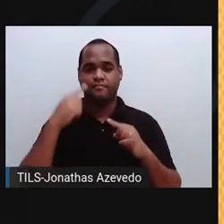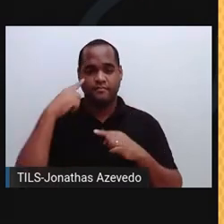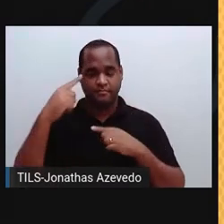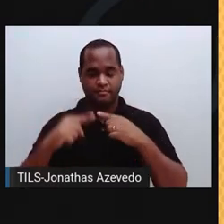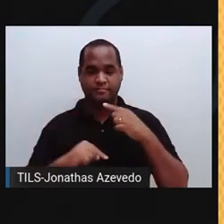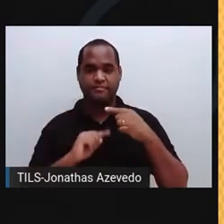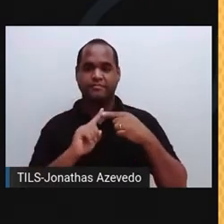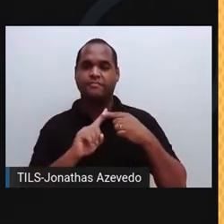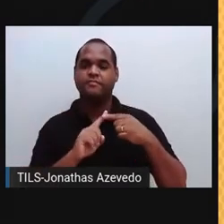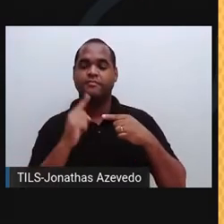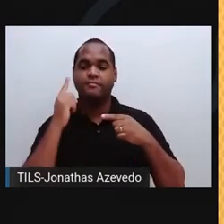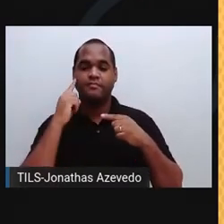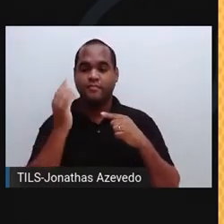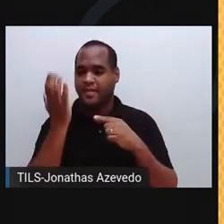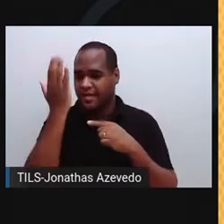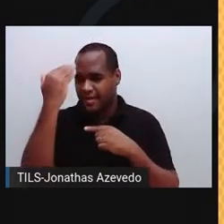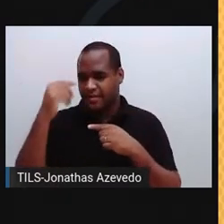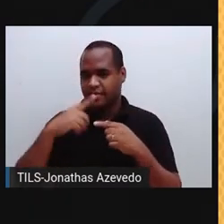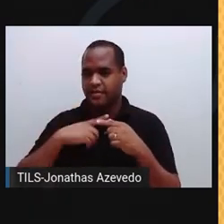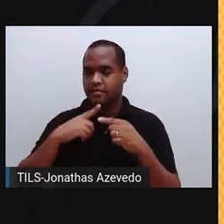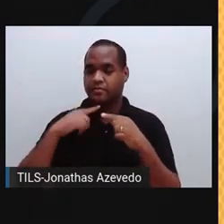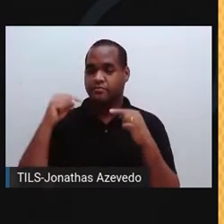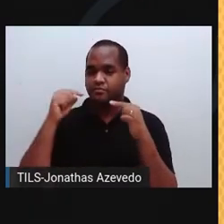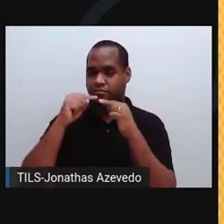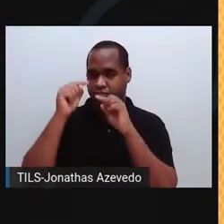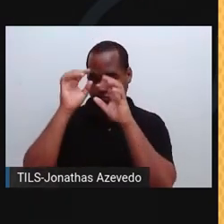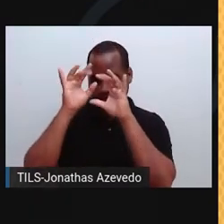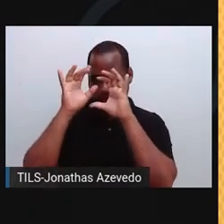interior do crânio e é constituído pelo cérebro,